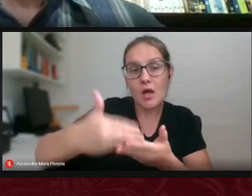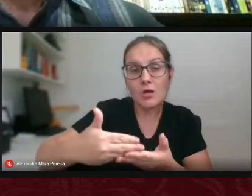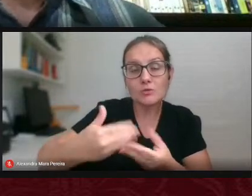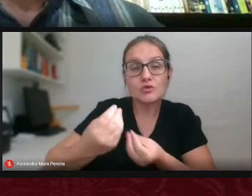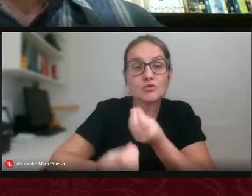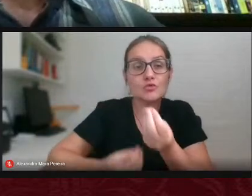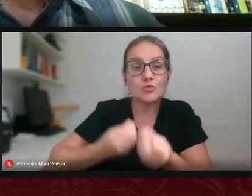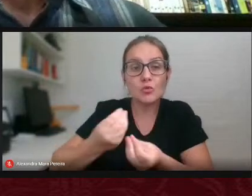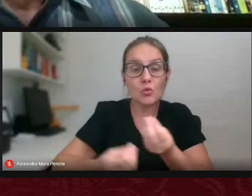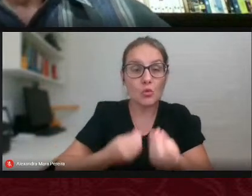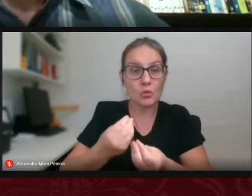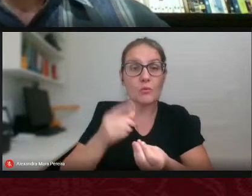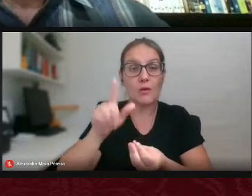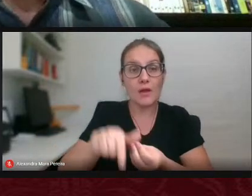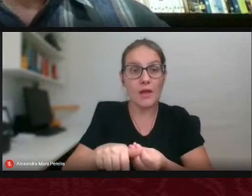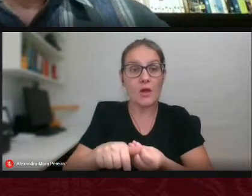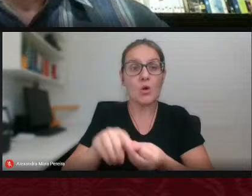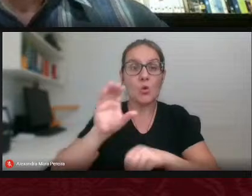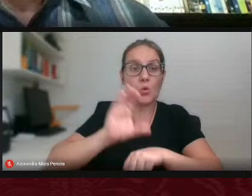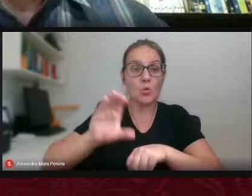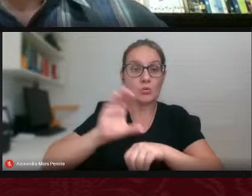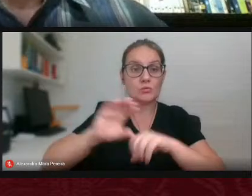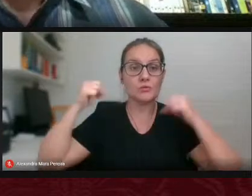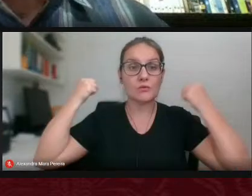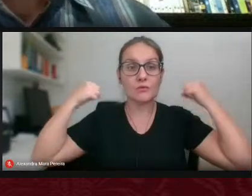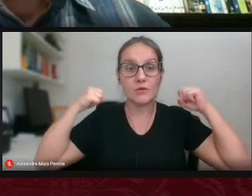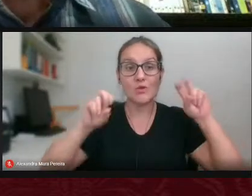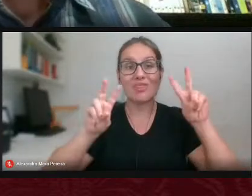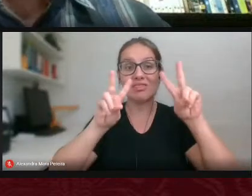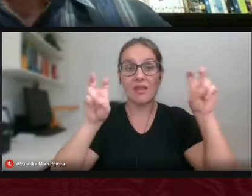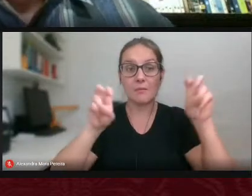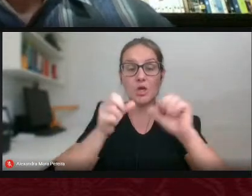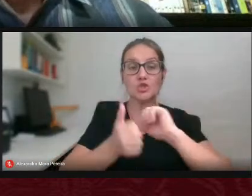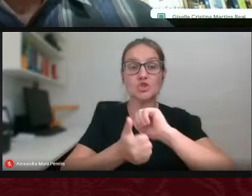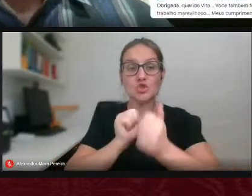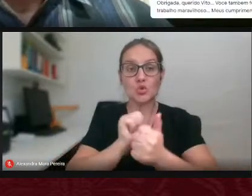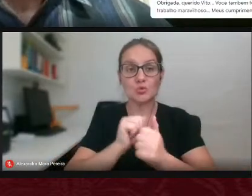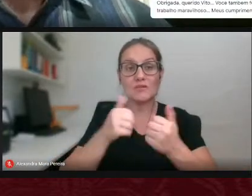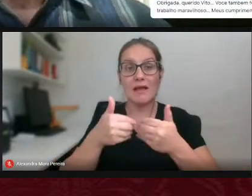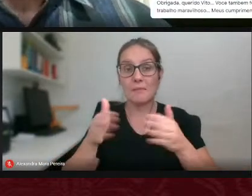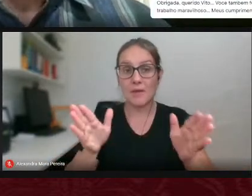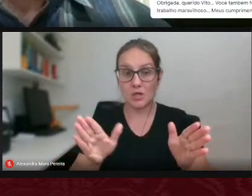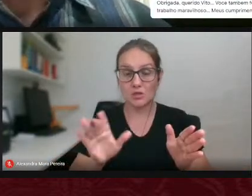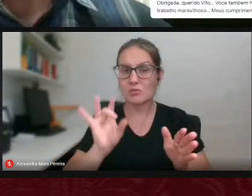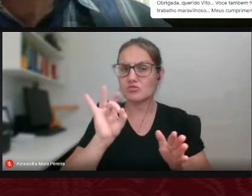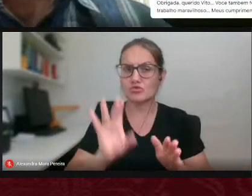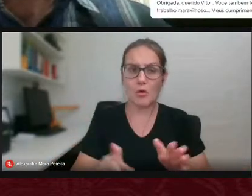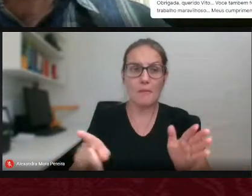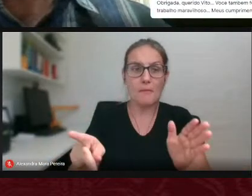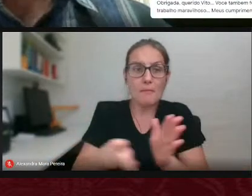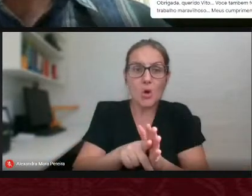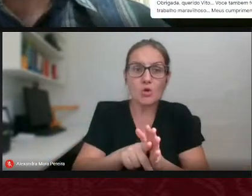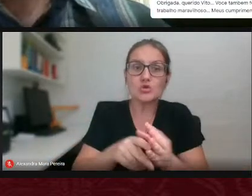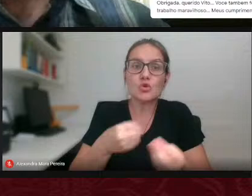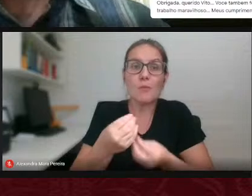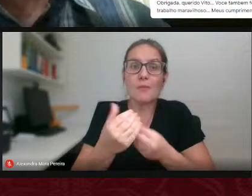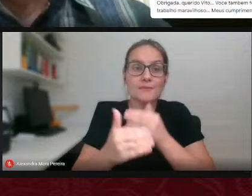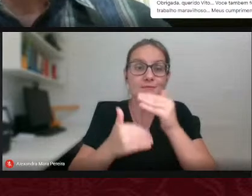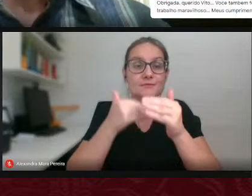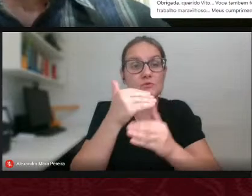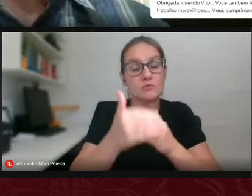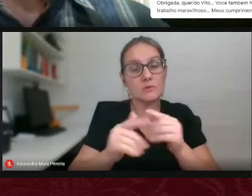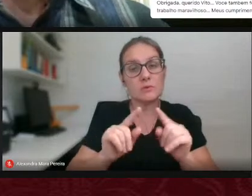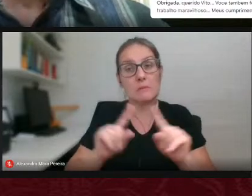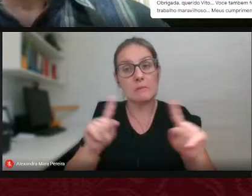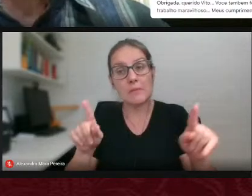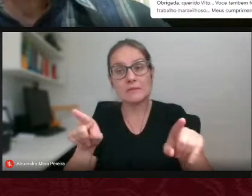Educação Física nos Jogos Abertos não apenas no que diz respeito logicamente no que diz respeito a performance mas também